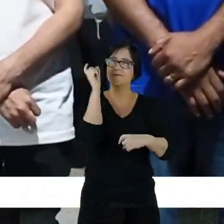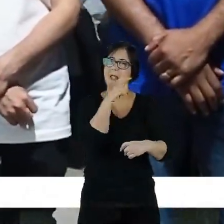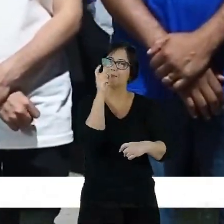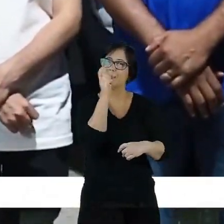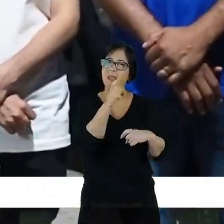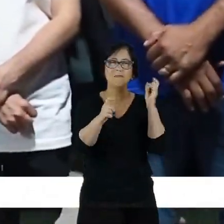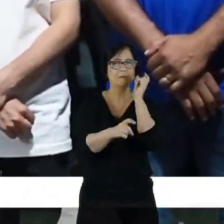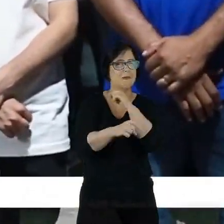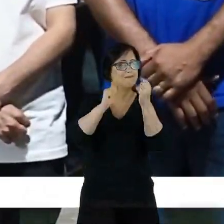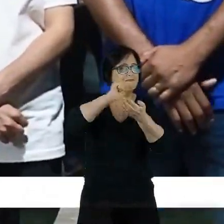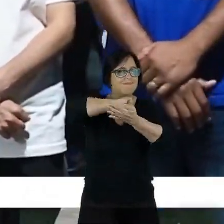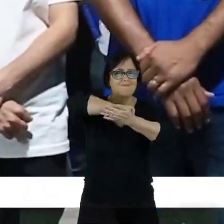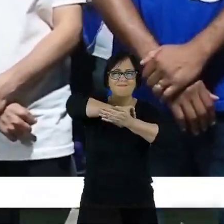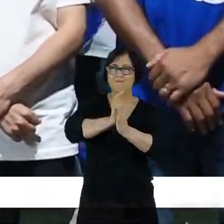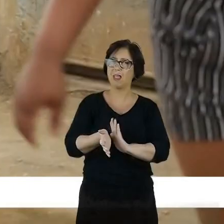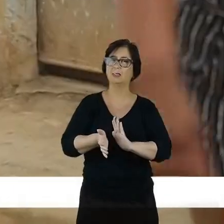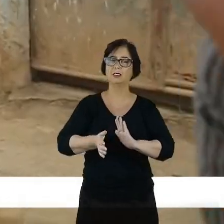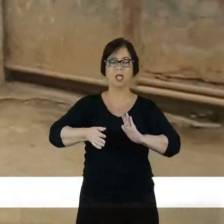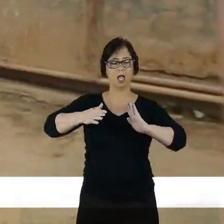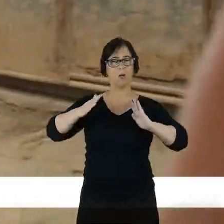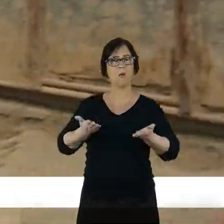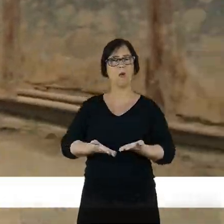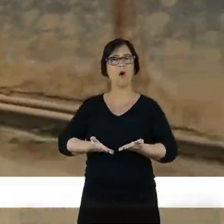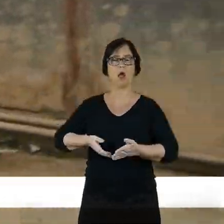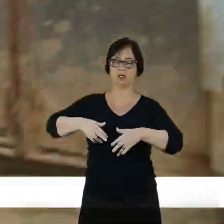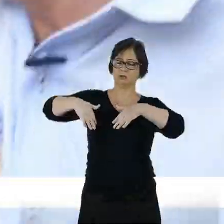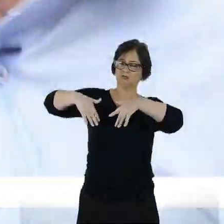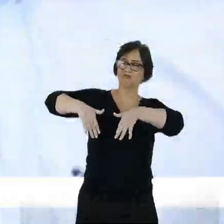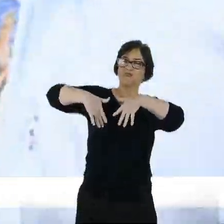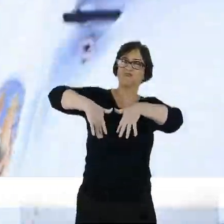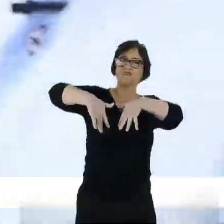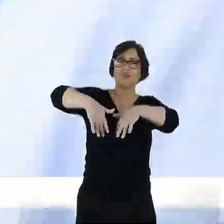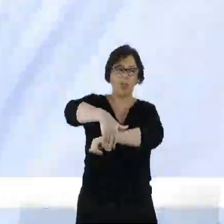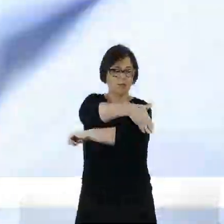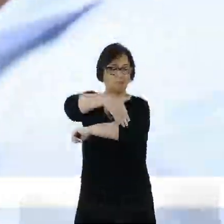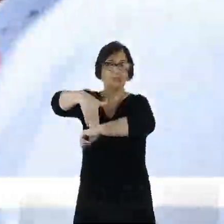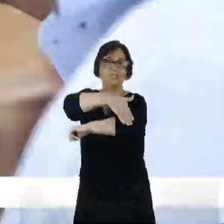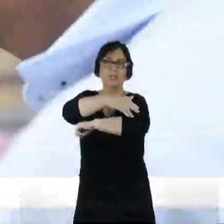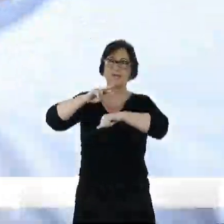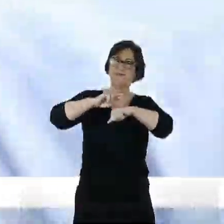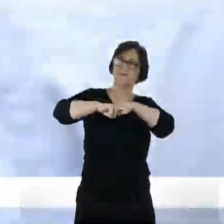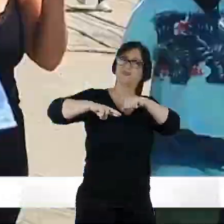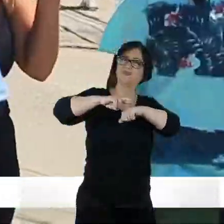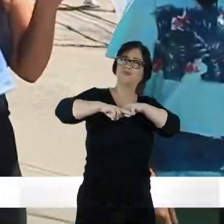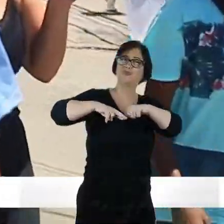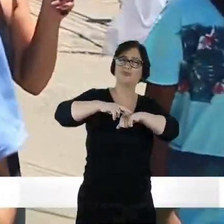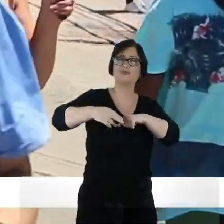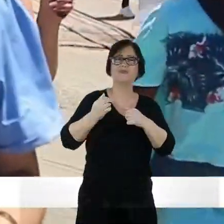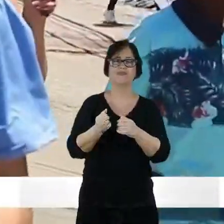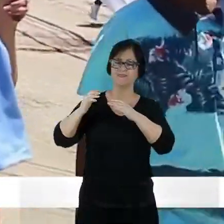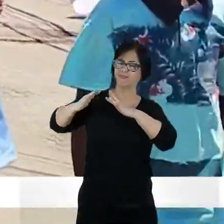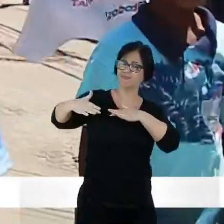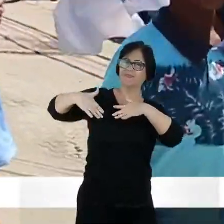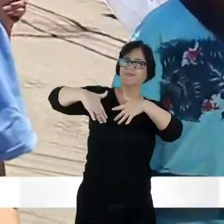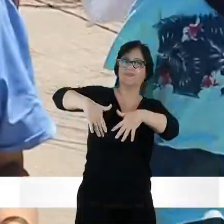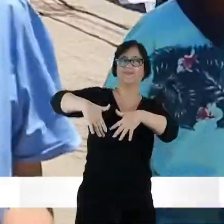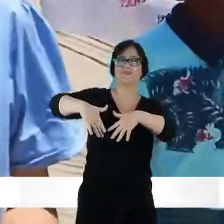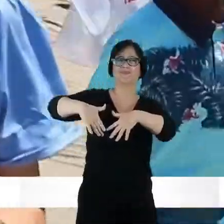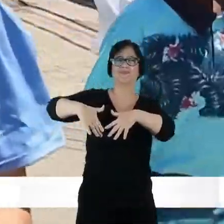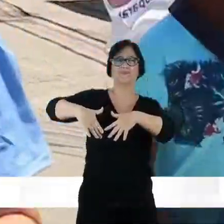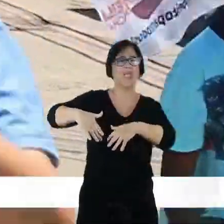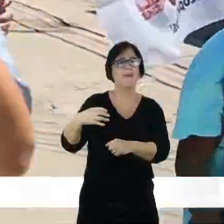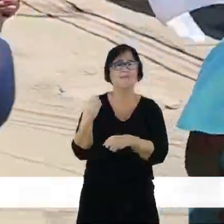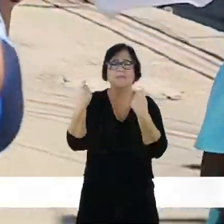acabou o tempo da mentira. Nós vamos andar todas as ruas desse município. Todas elas.